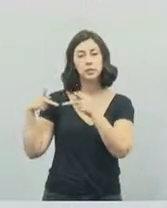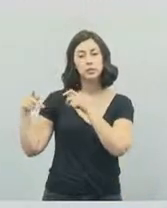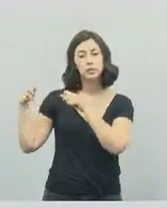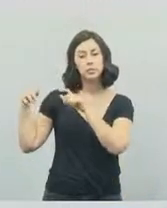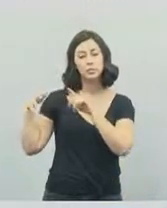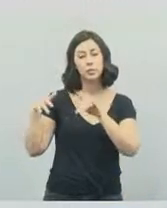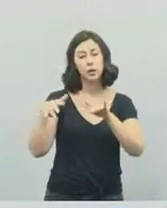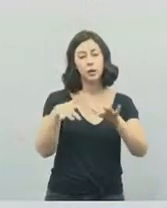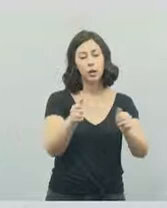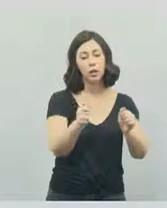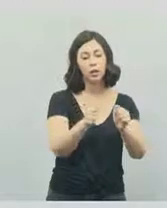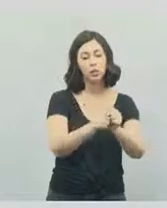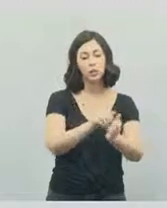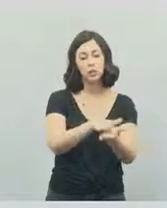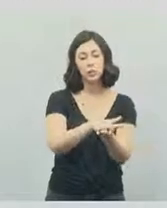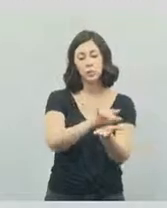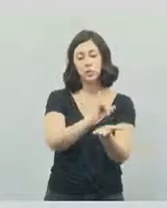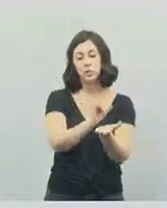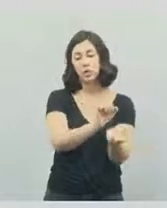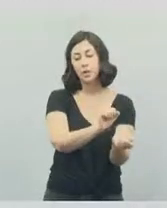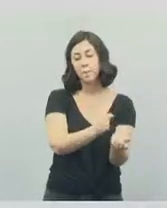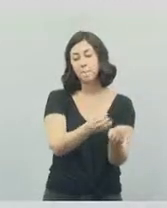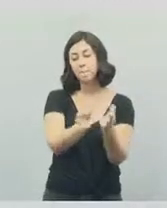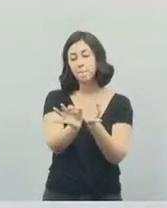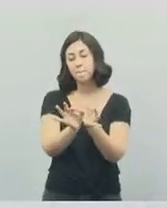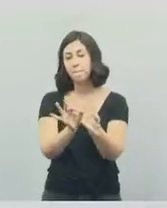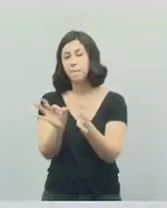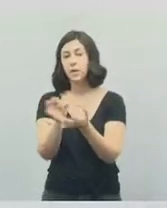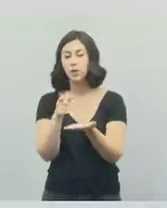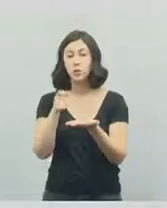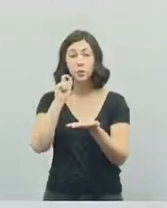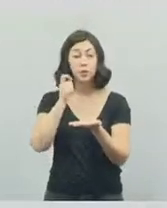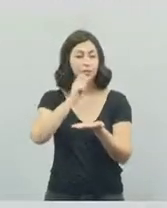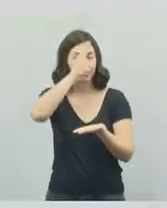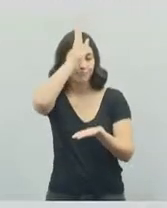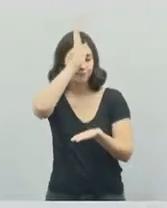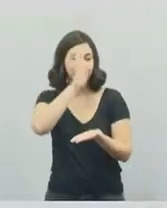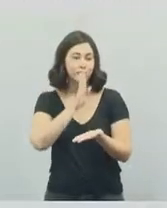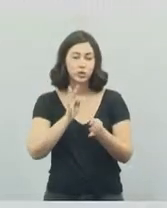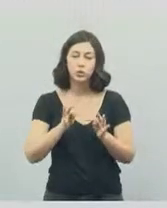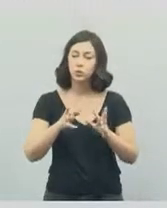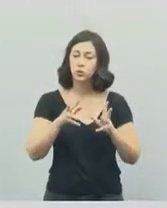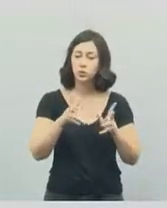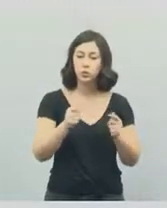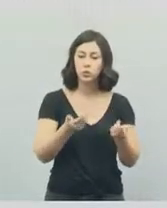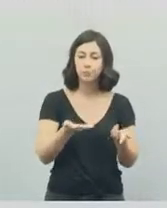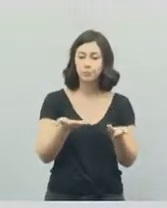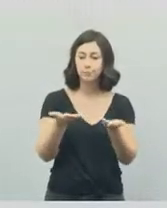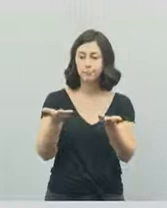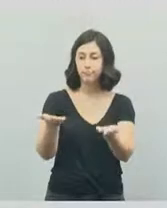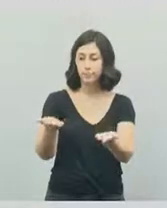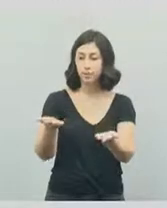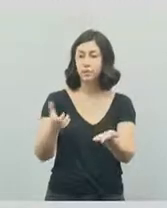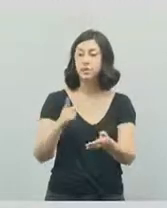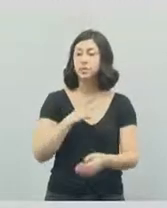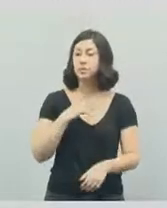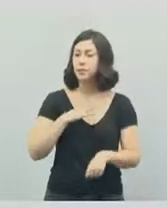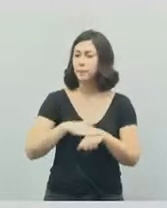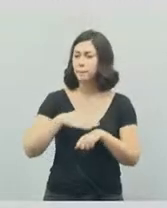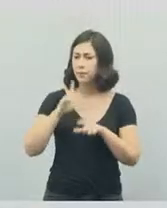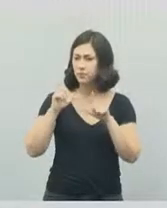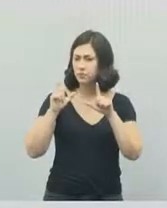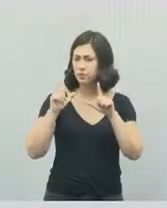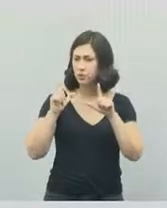aqui de Jacareí, levou o café lá para a Guarda, gratuitamente, todos receberam o café. Tem mais imagem lá?